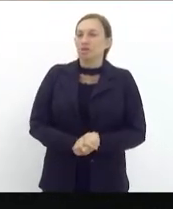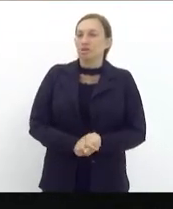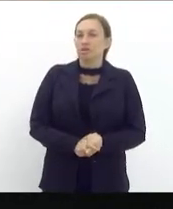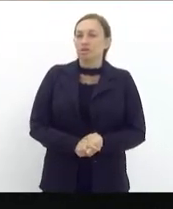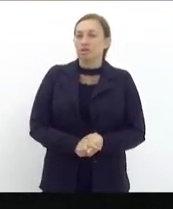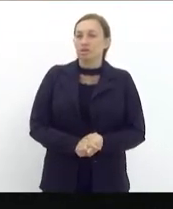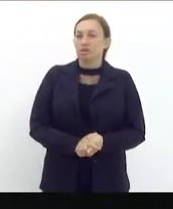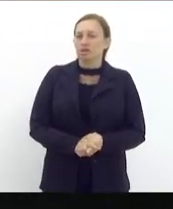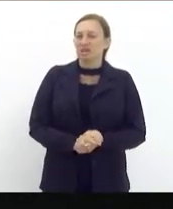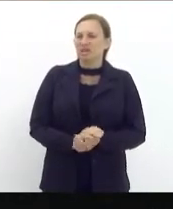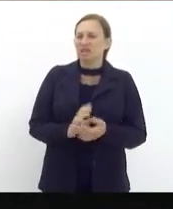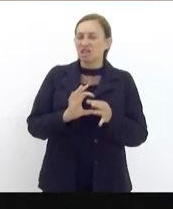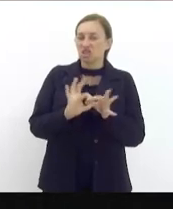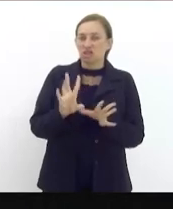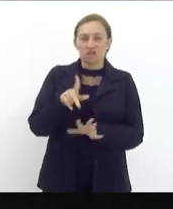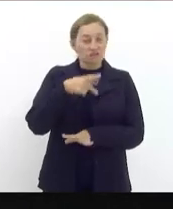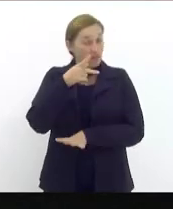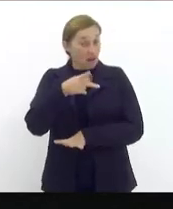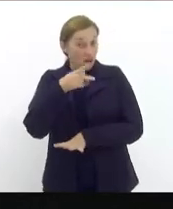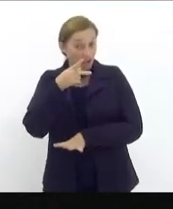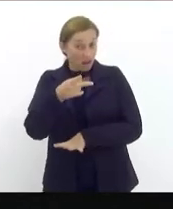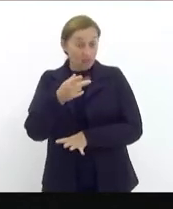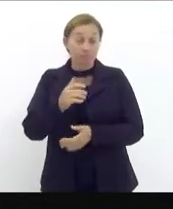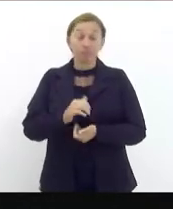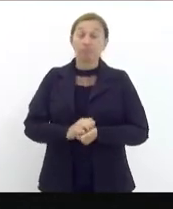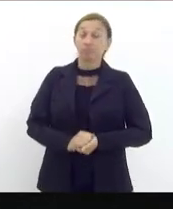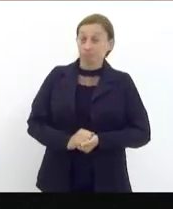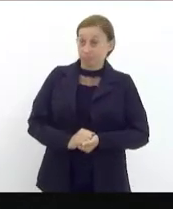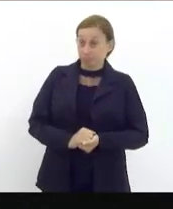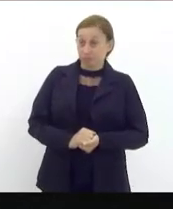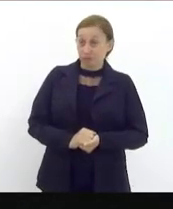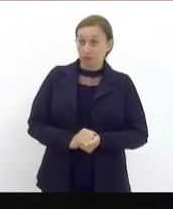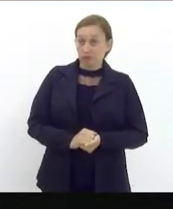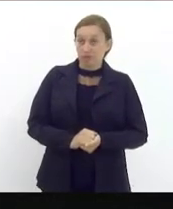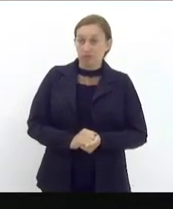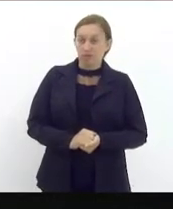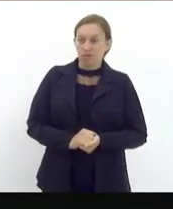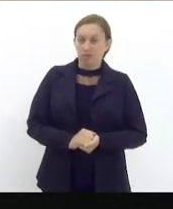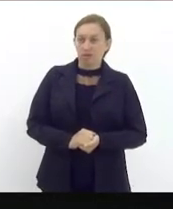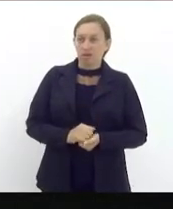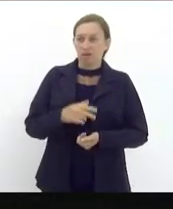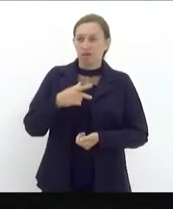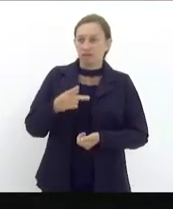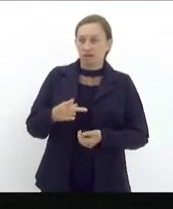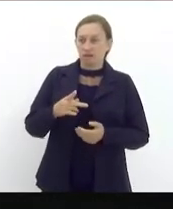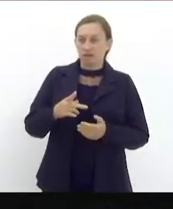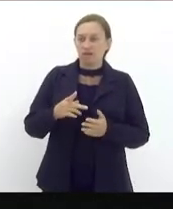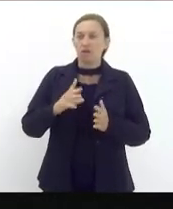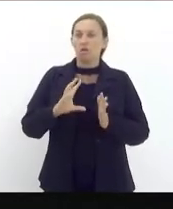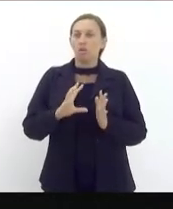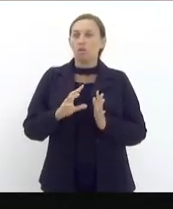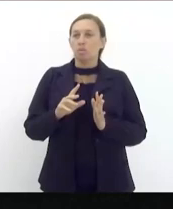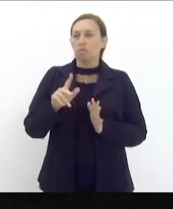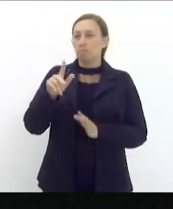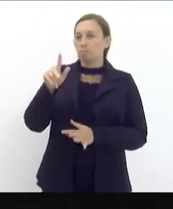aqui e contestar a fala do PB partido da boquinha